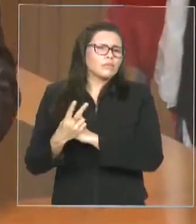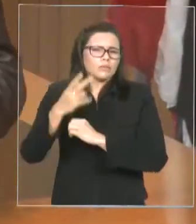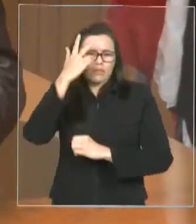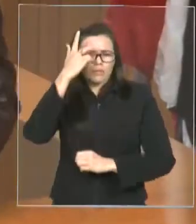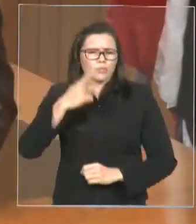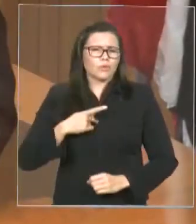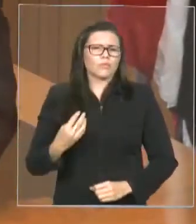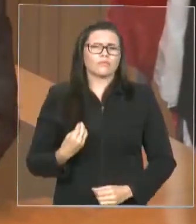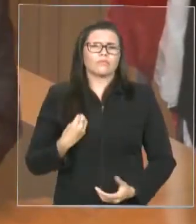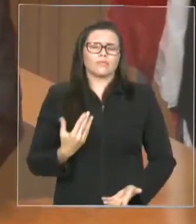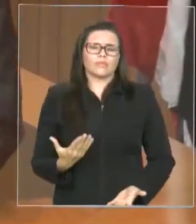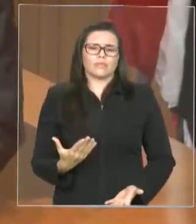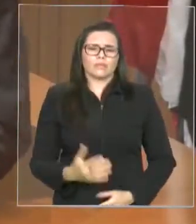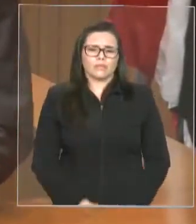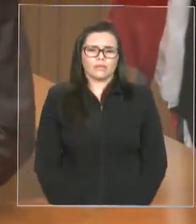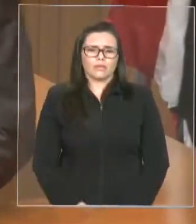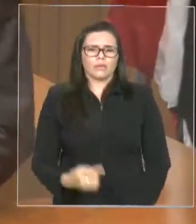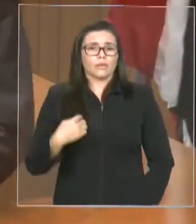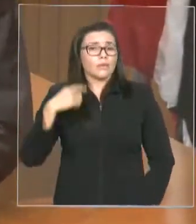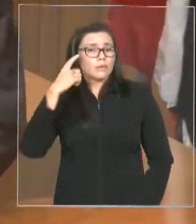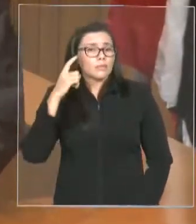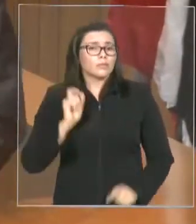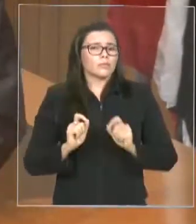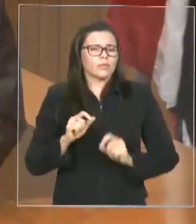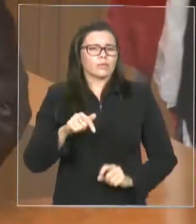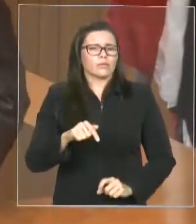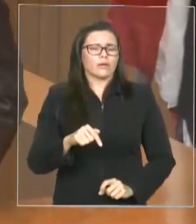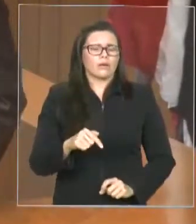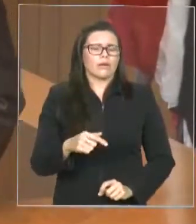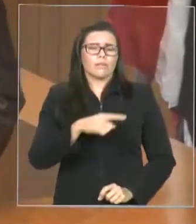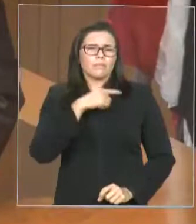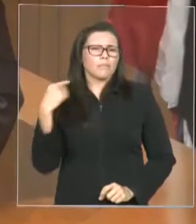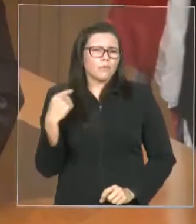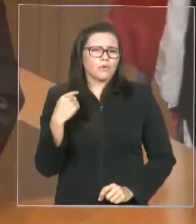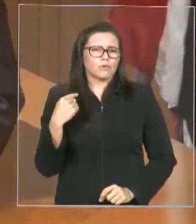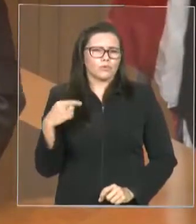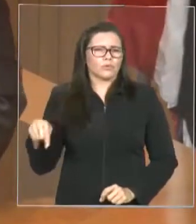pode ter sido também em função do seu trabalho dentro do sistema prisional.